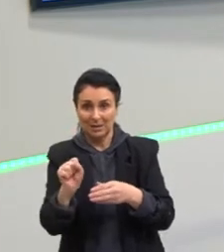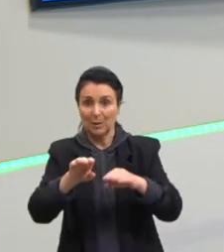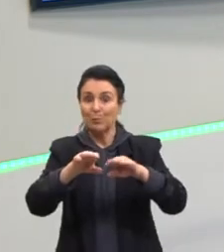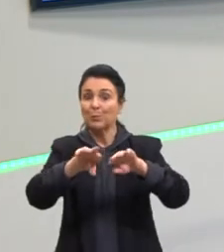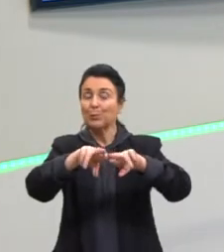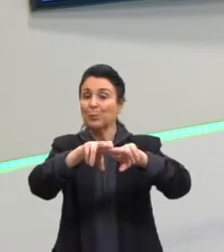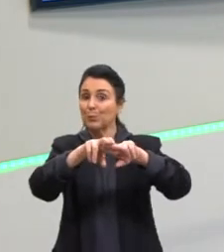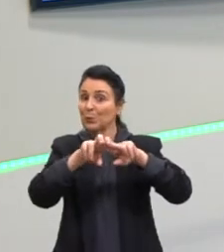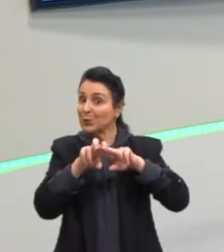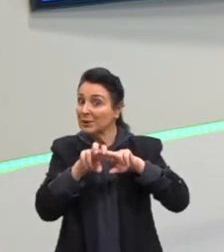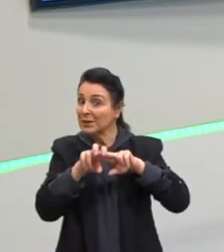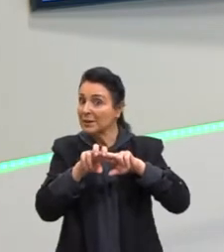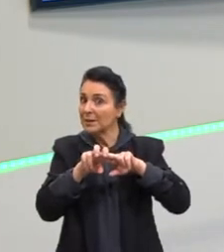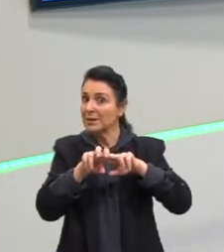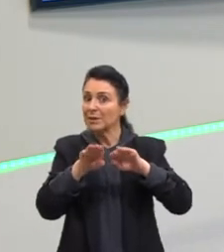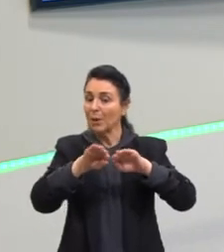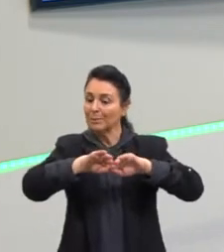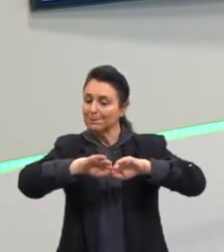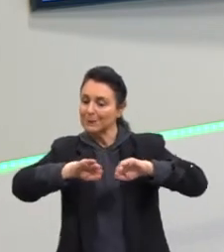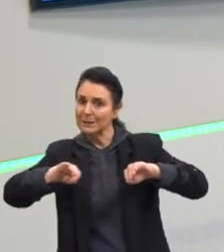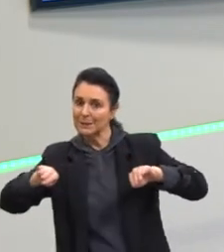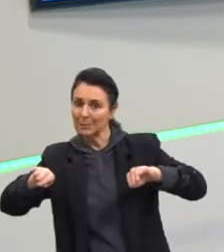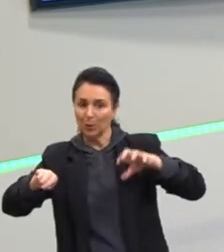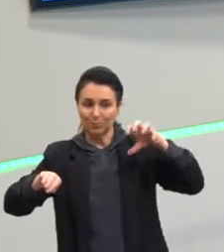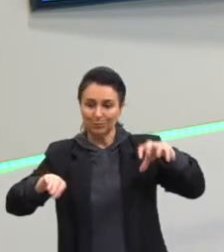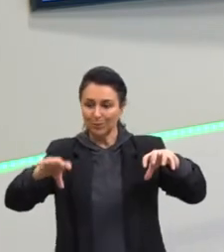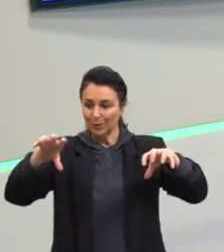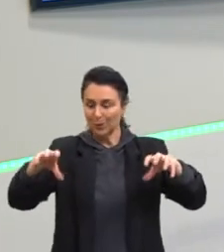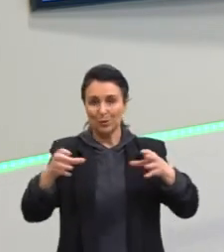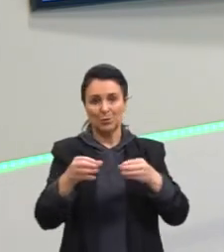ali na sala de espera do reino prototactista.